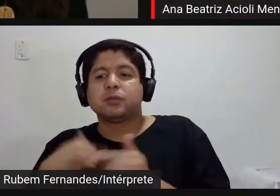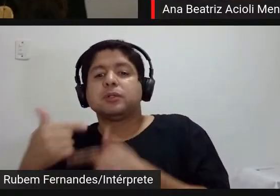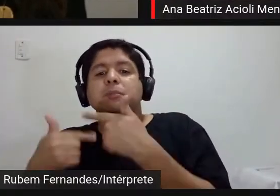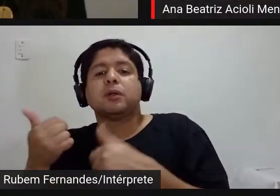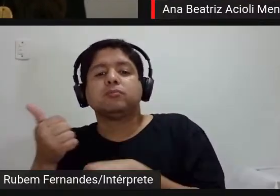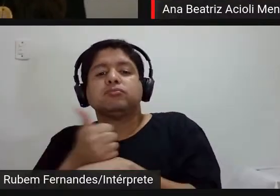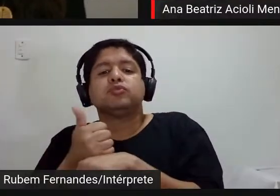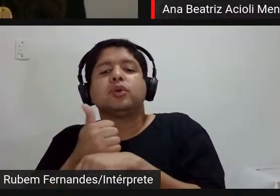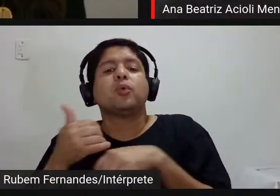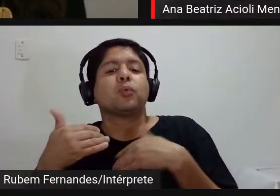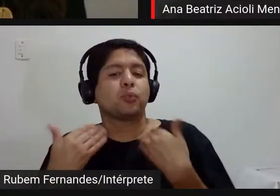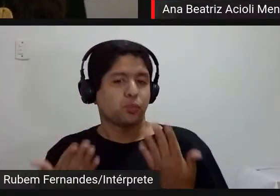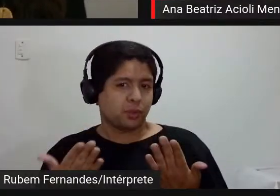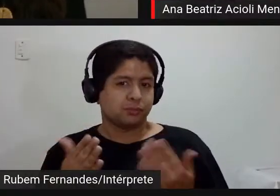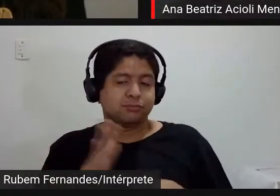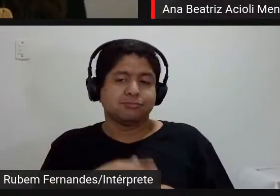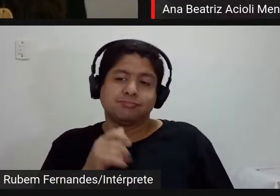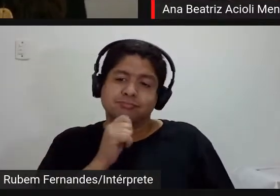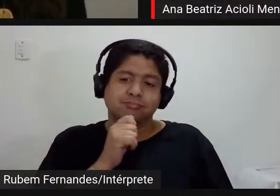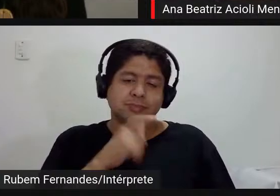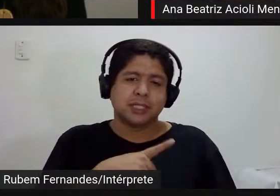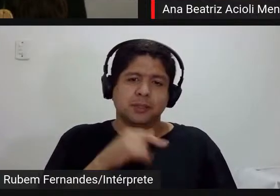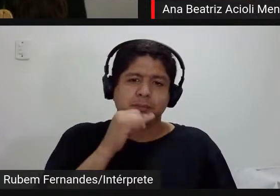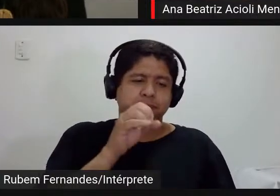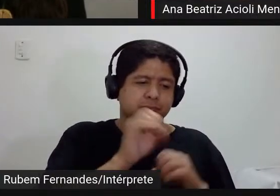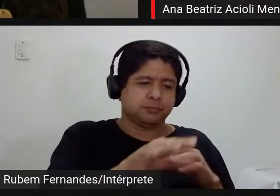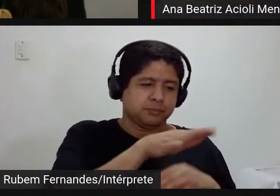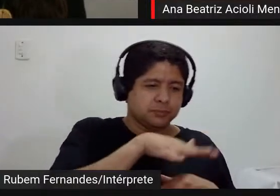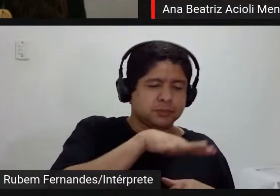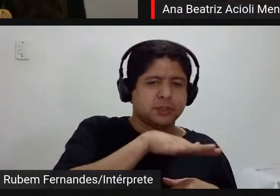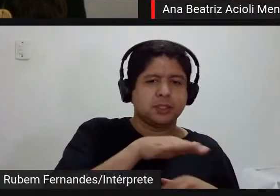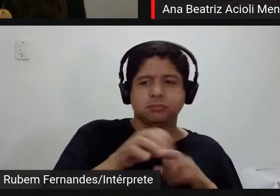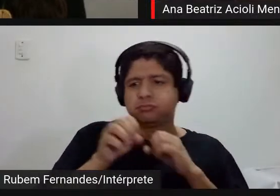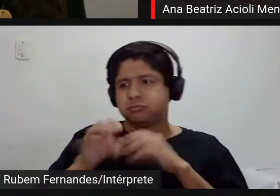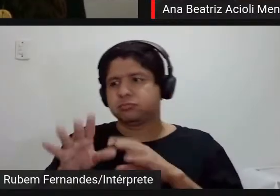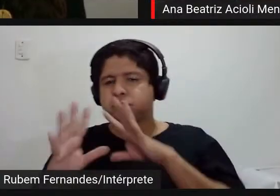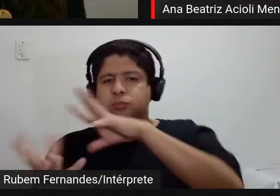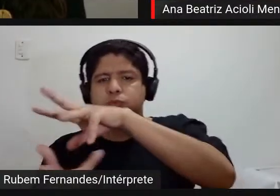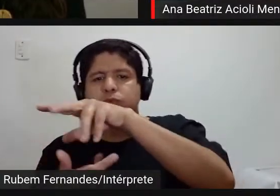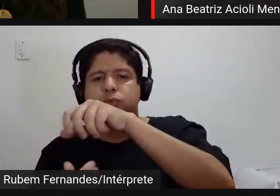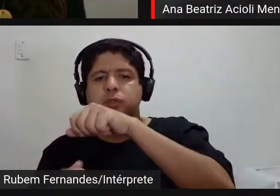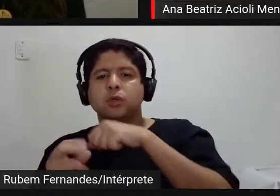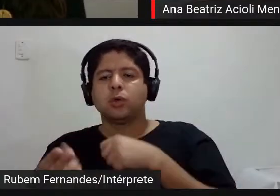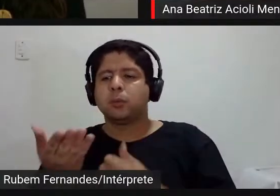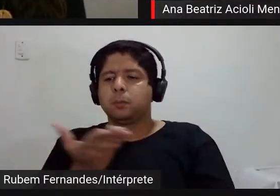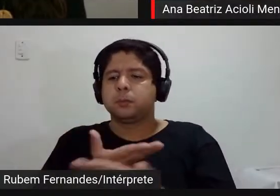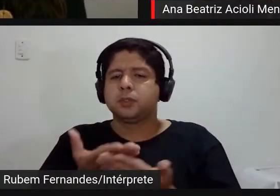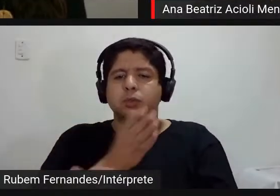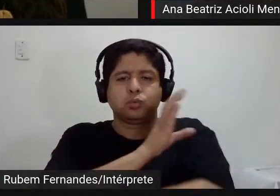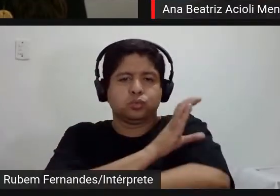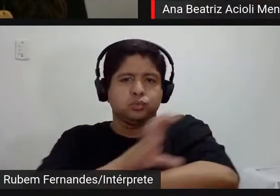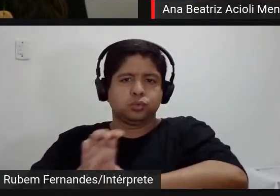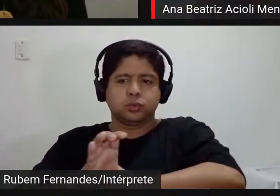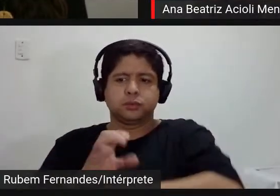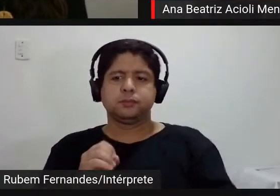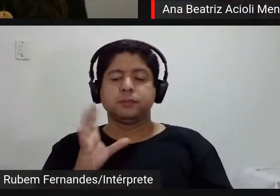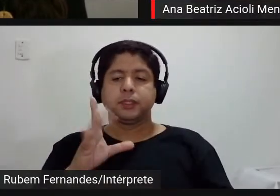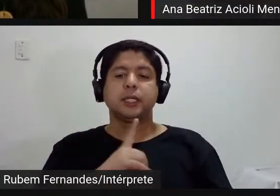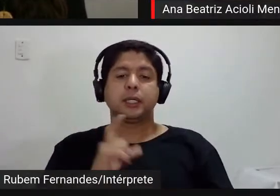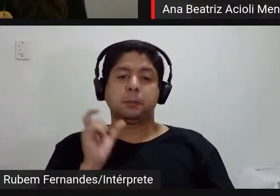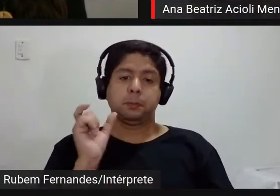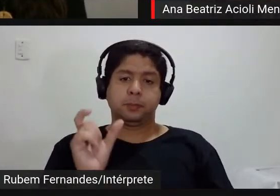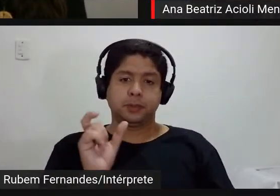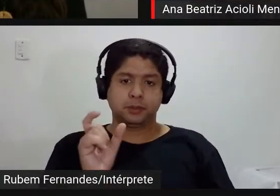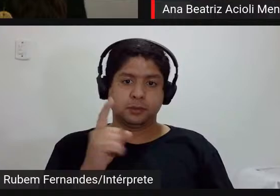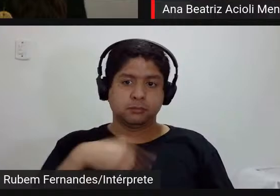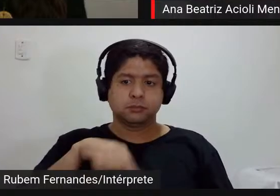seja do educativo da educação museal ou da mediação cultural e um termo que a gente também